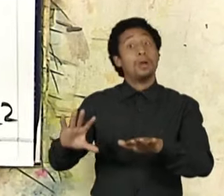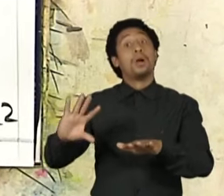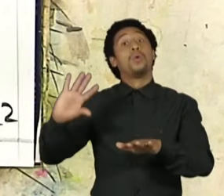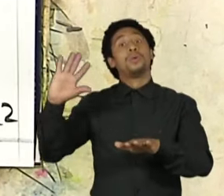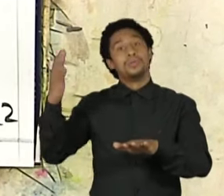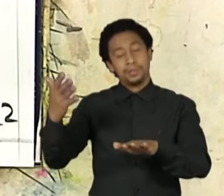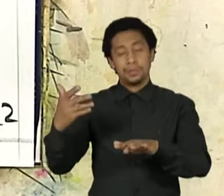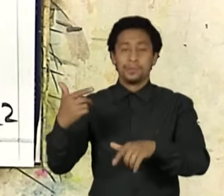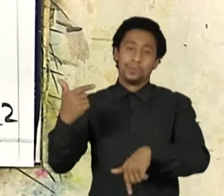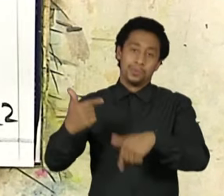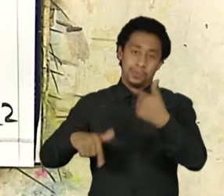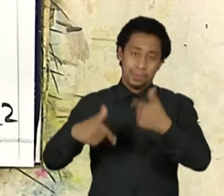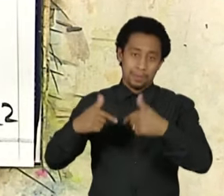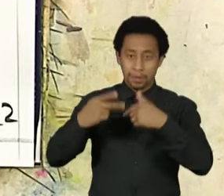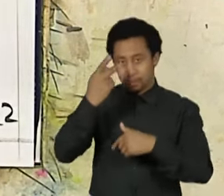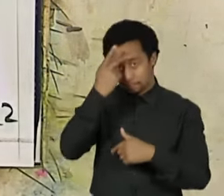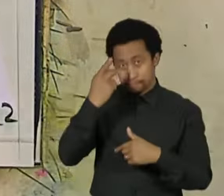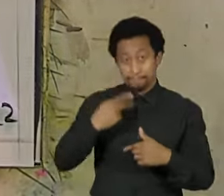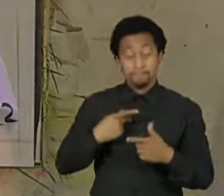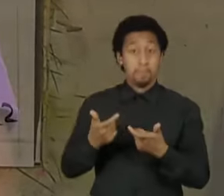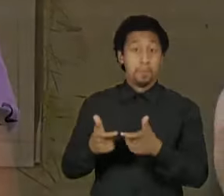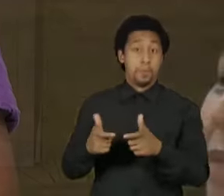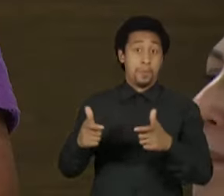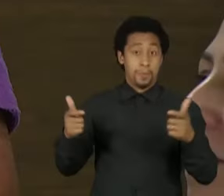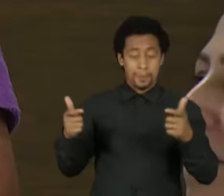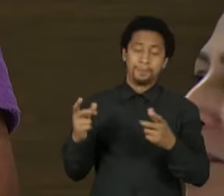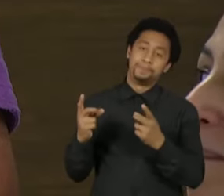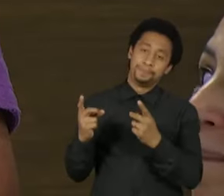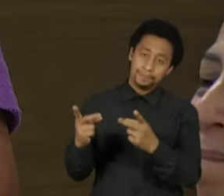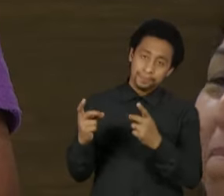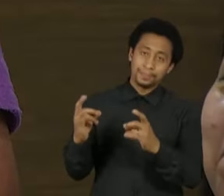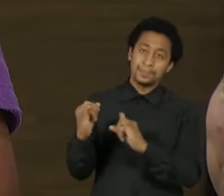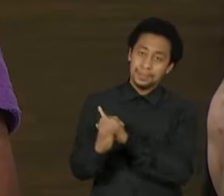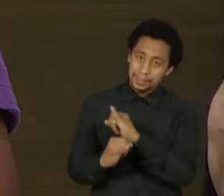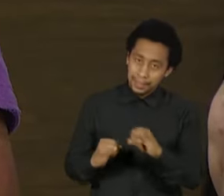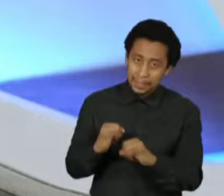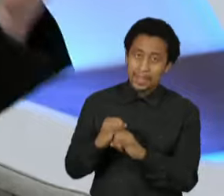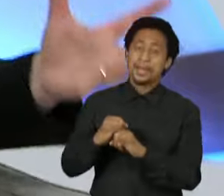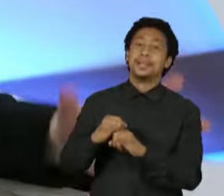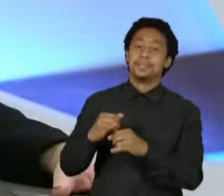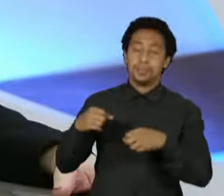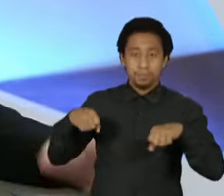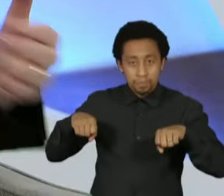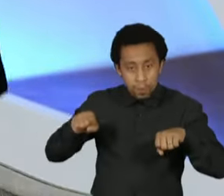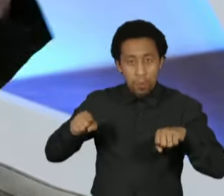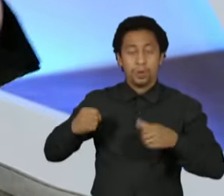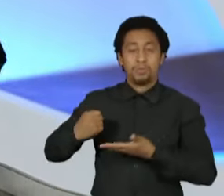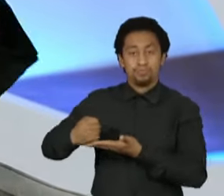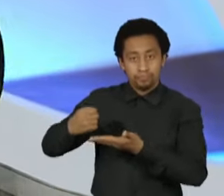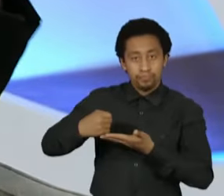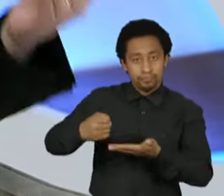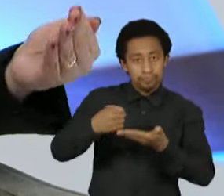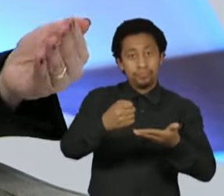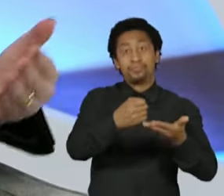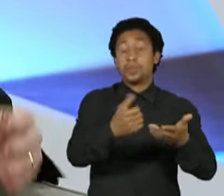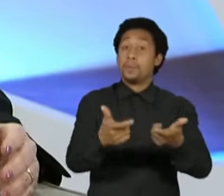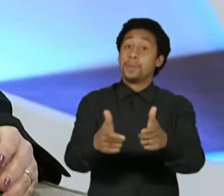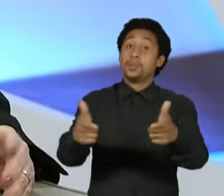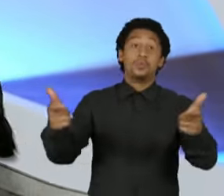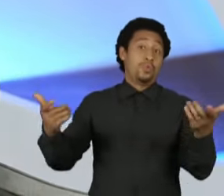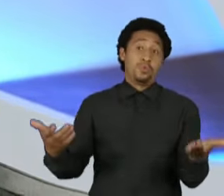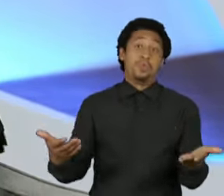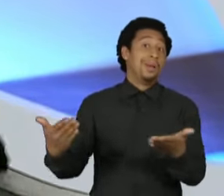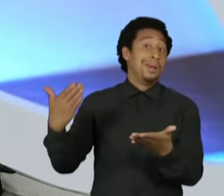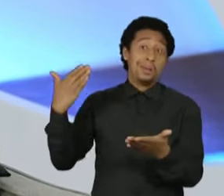de um comércio hoje virtual, de entregas, então hoje nós temos 5 milhões de trabalhadores que estão descobertos. Na época a gente não tinha